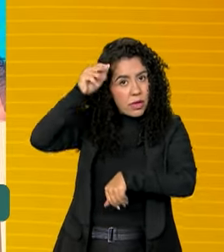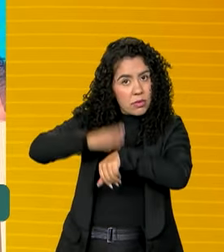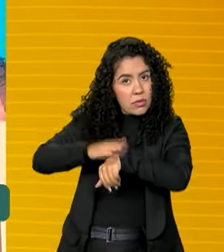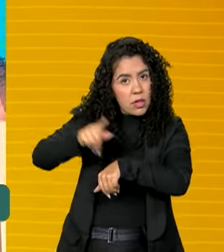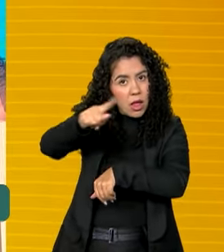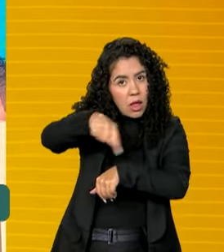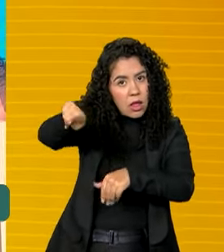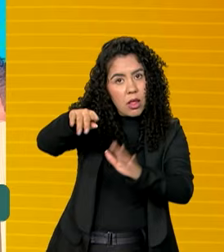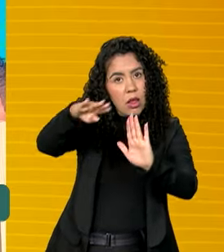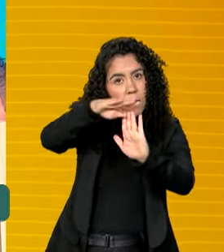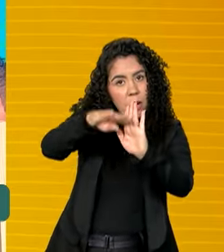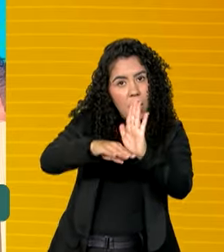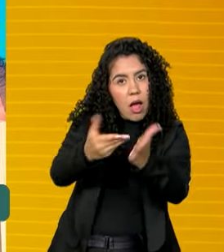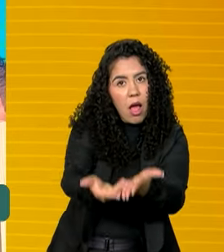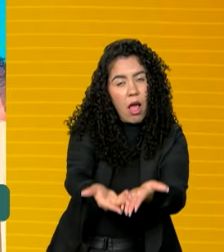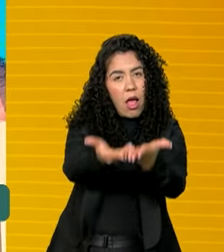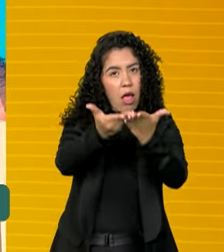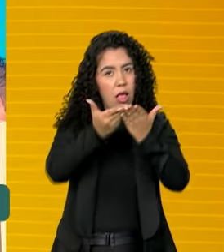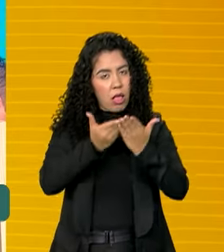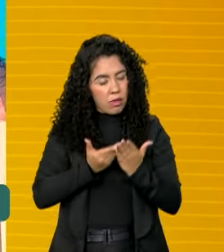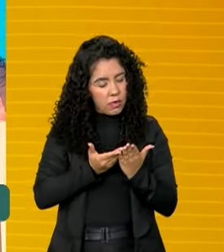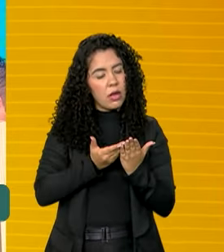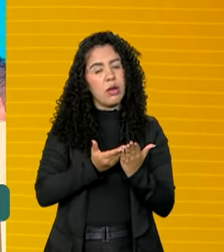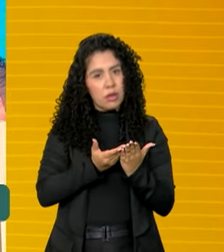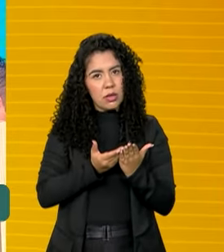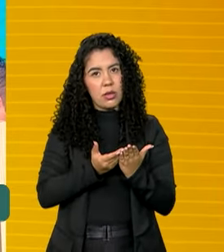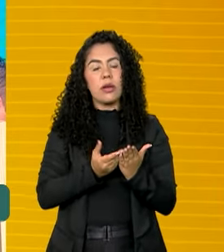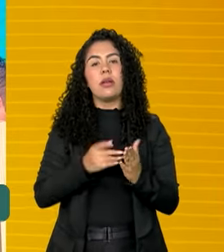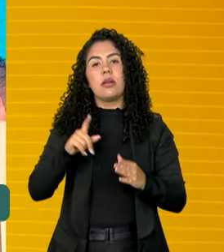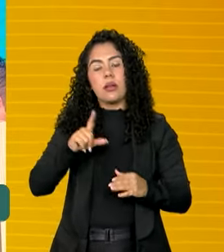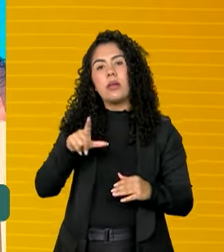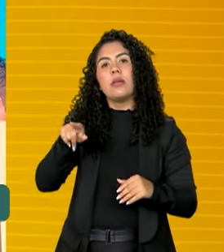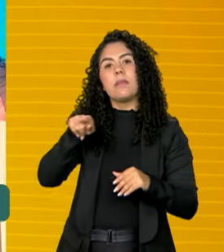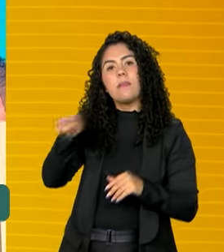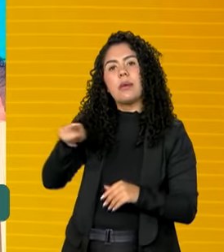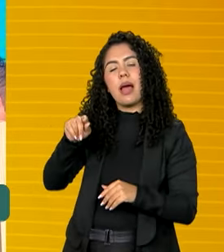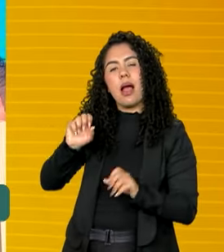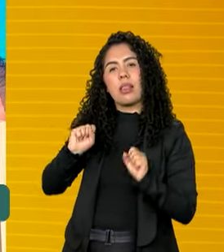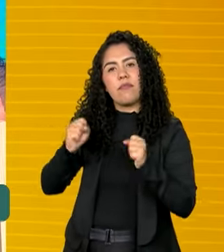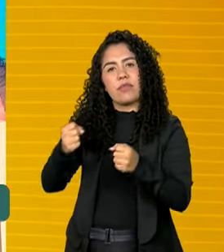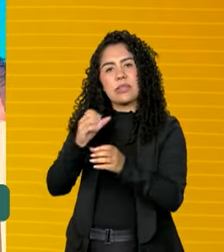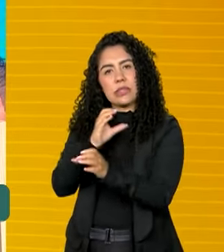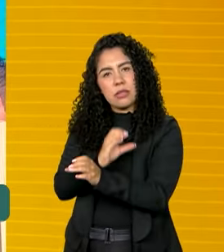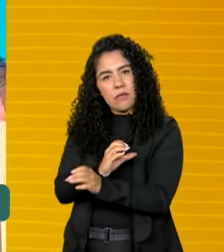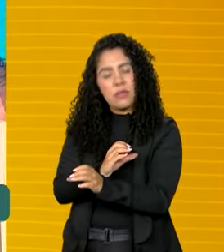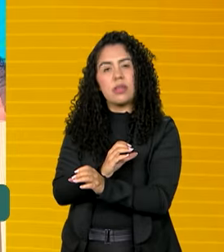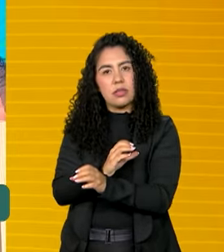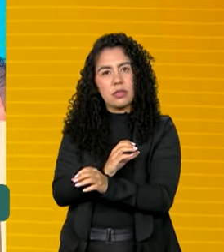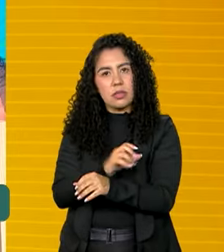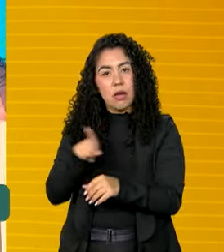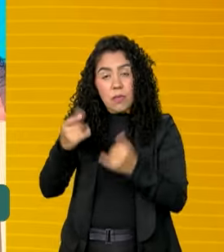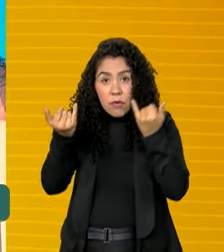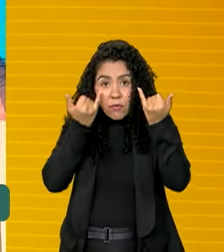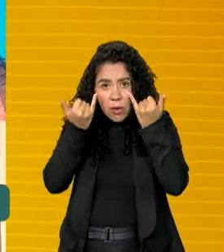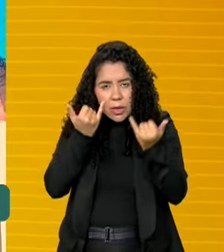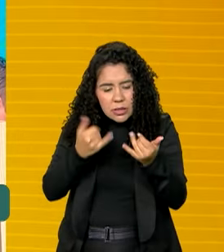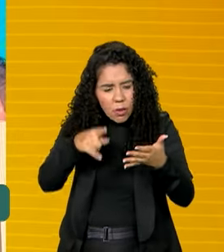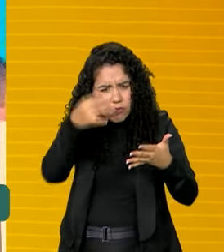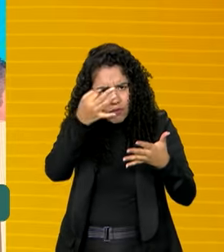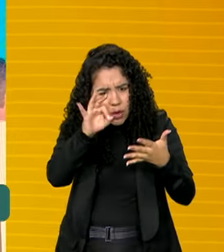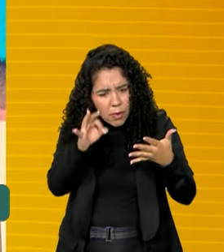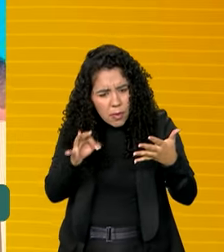pela Defesa Civil Municipal, para a Defesa Civil Nacional. A partir dos dados checados,